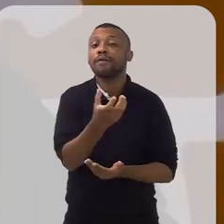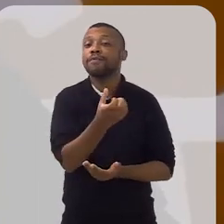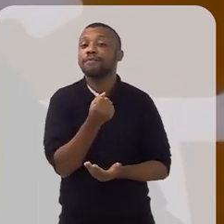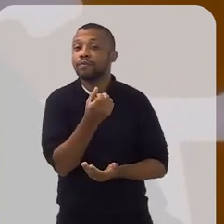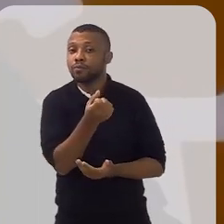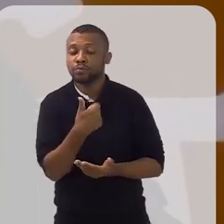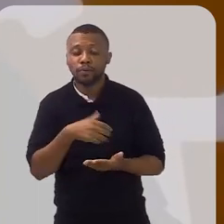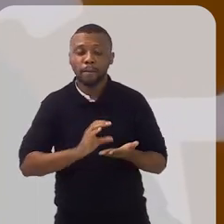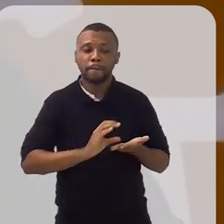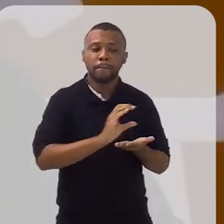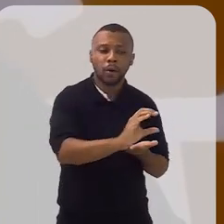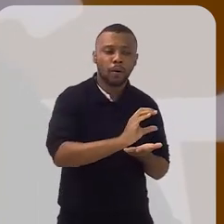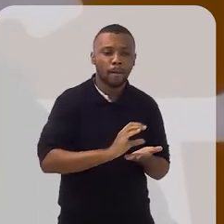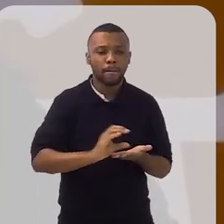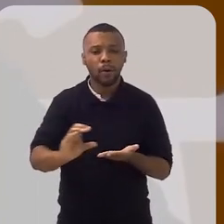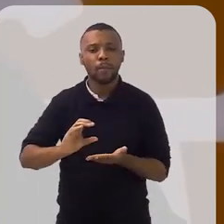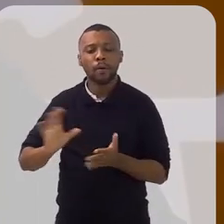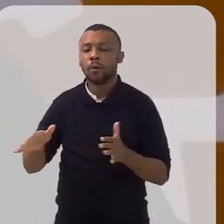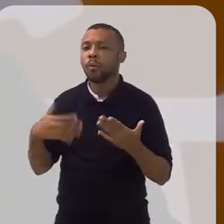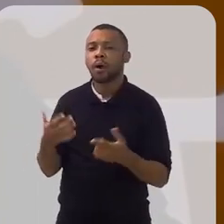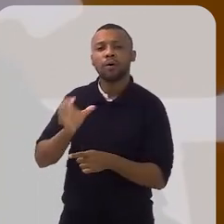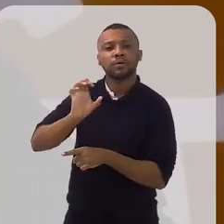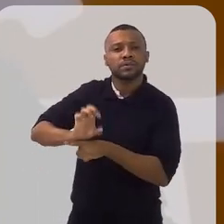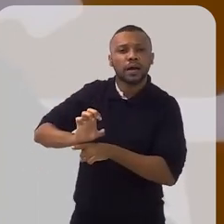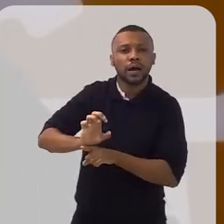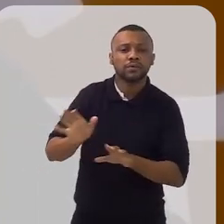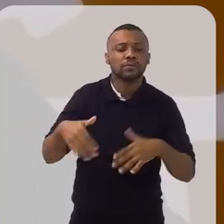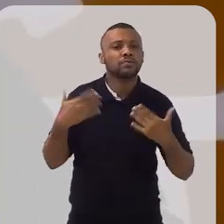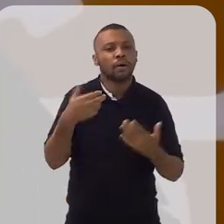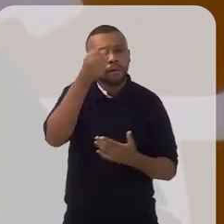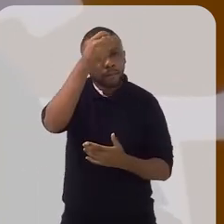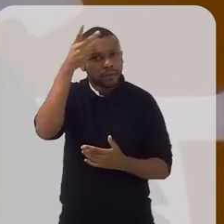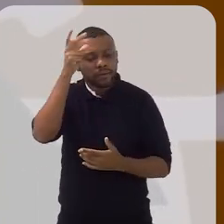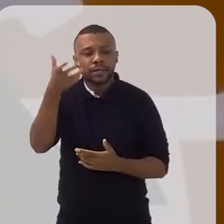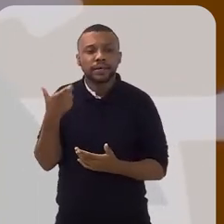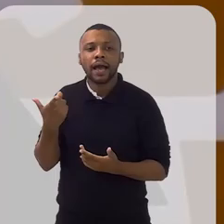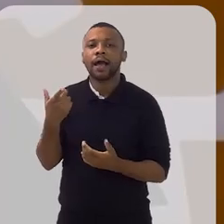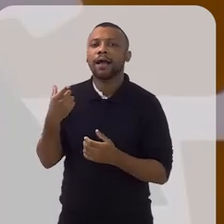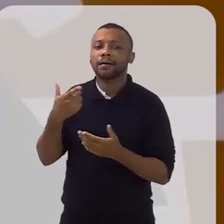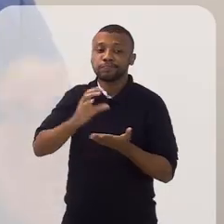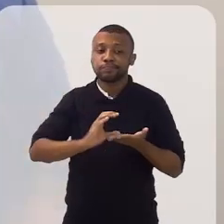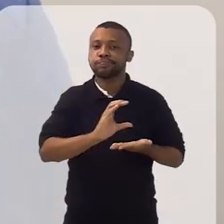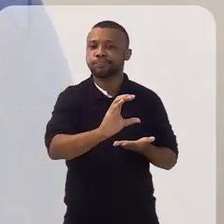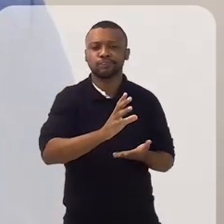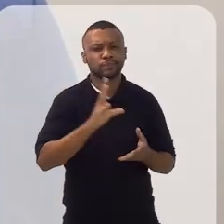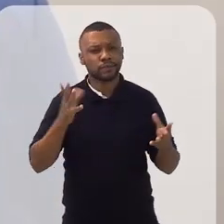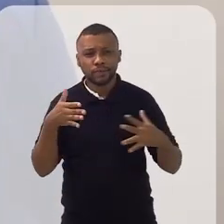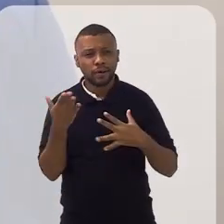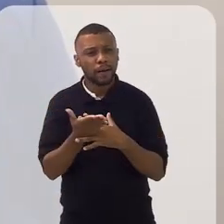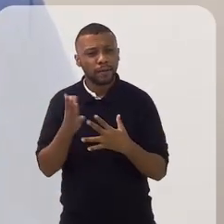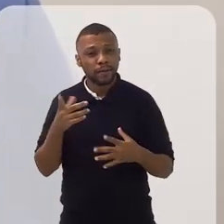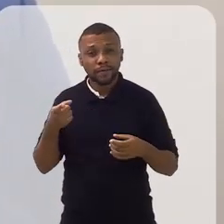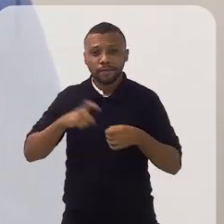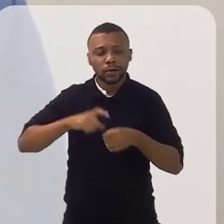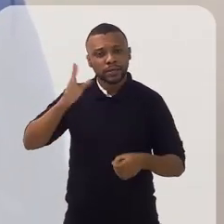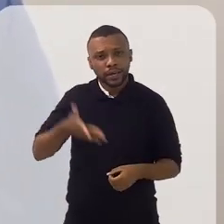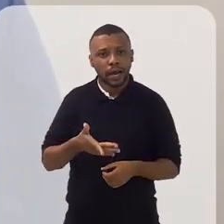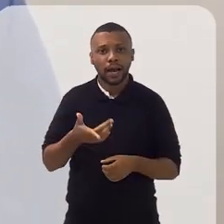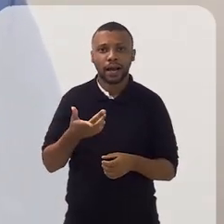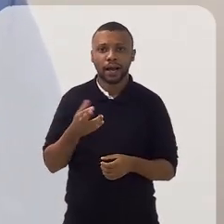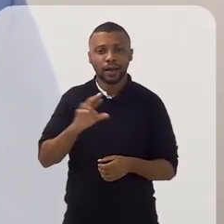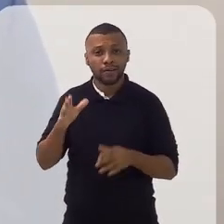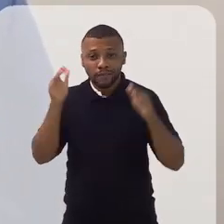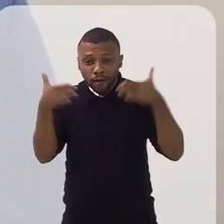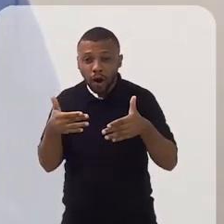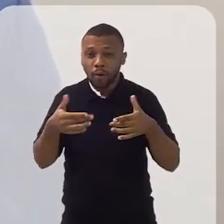qual fundo, de qual estado e de qual município você quer encaminhar o seu recurso. A gente vai fazer um rápido intervalo e voltamos